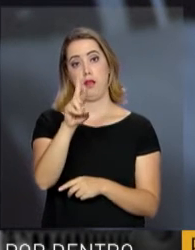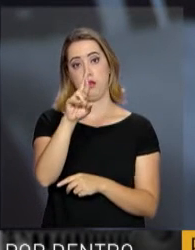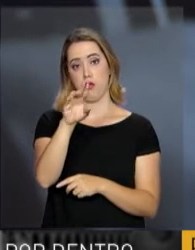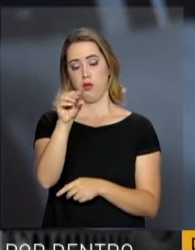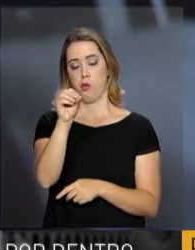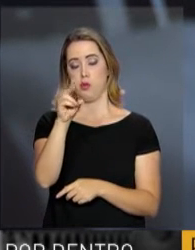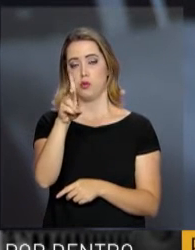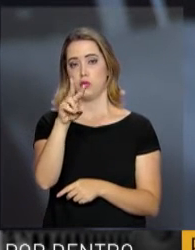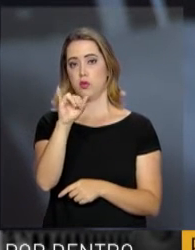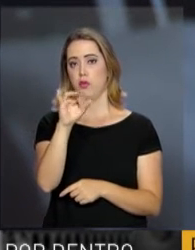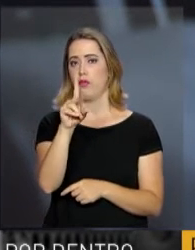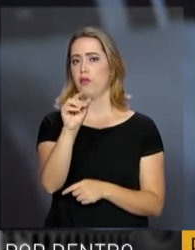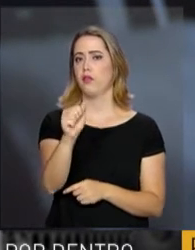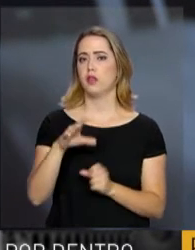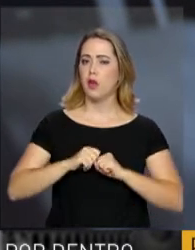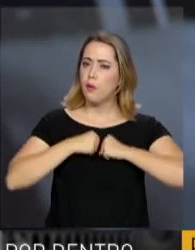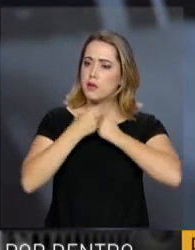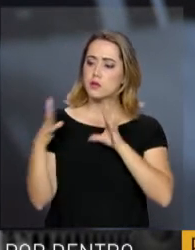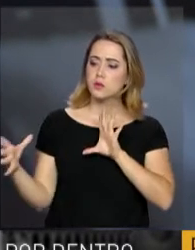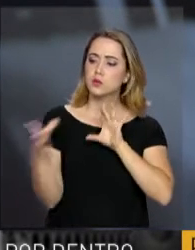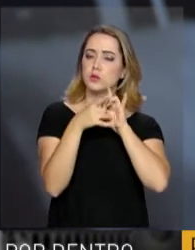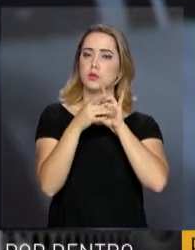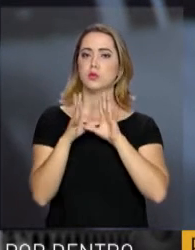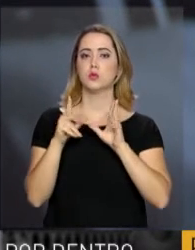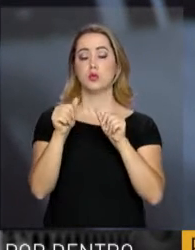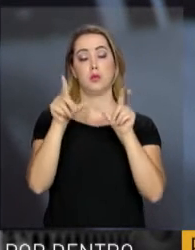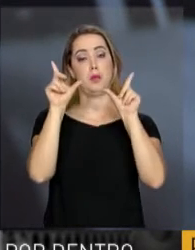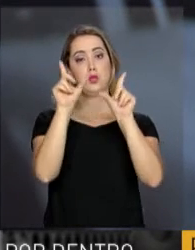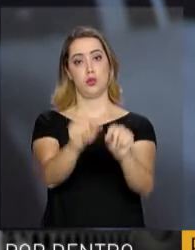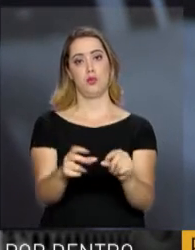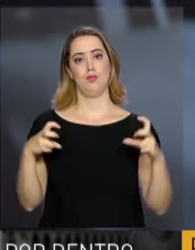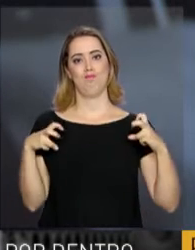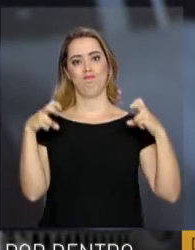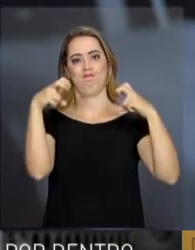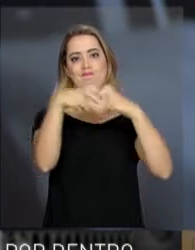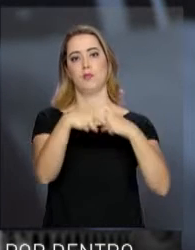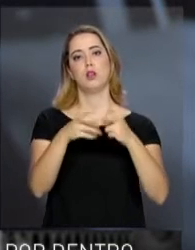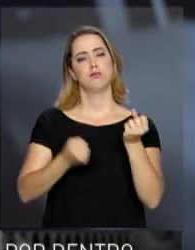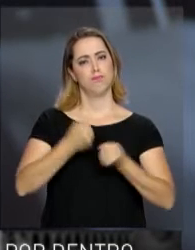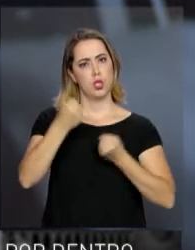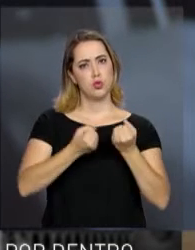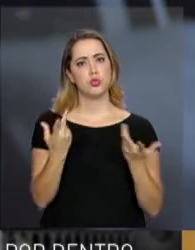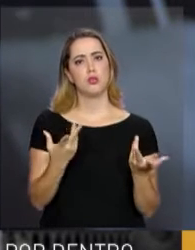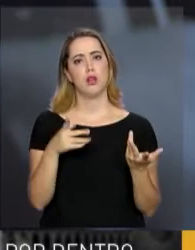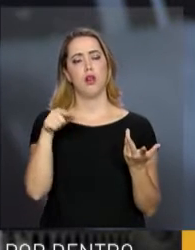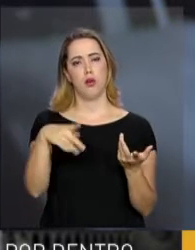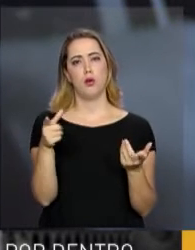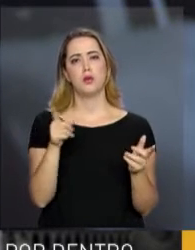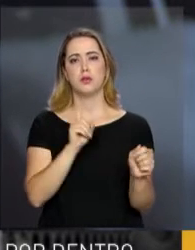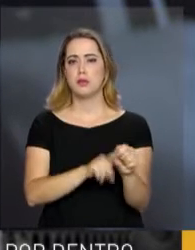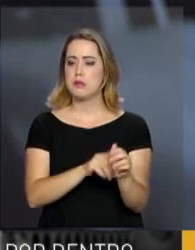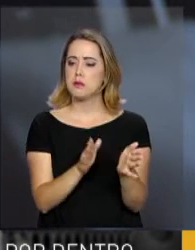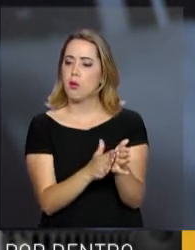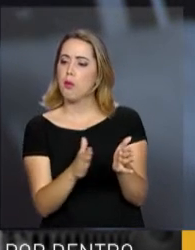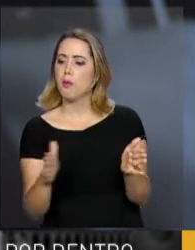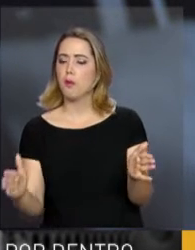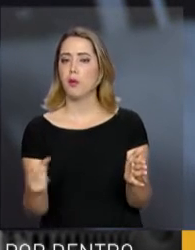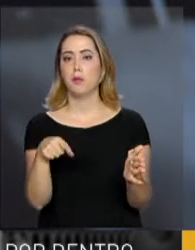de todo o governo federal para reduzir os acidentes de trânsito nesse período mais crítico, das férias e do carnaval.